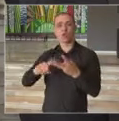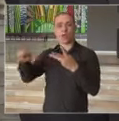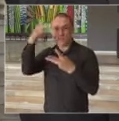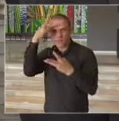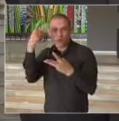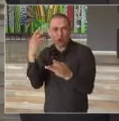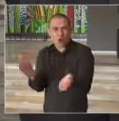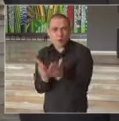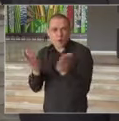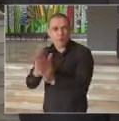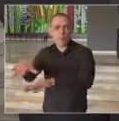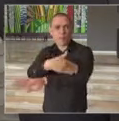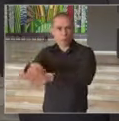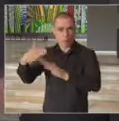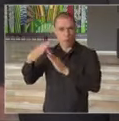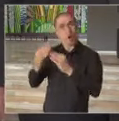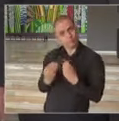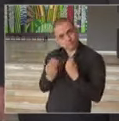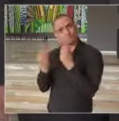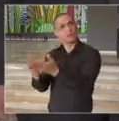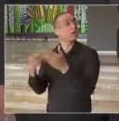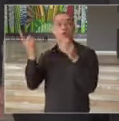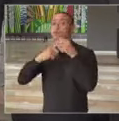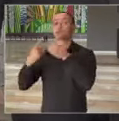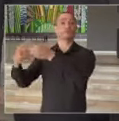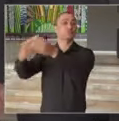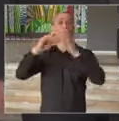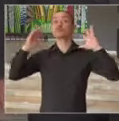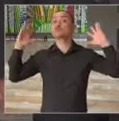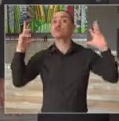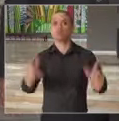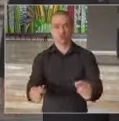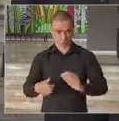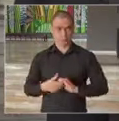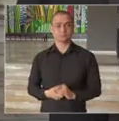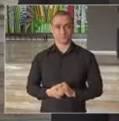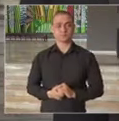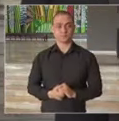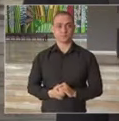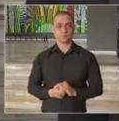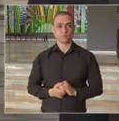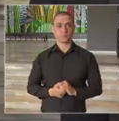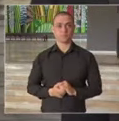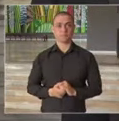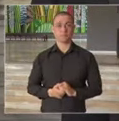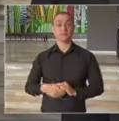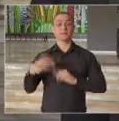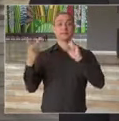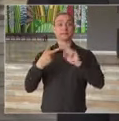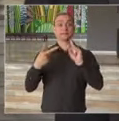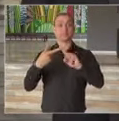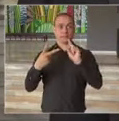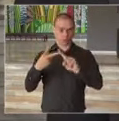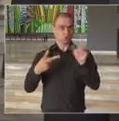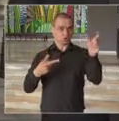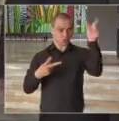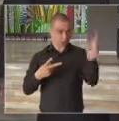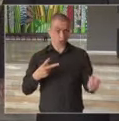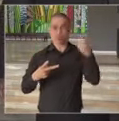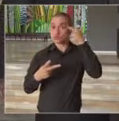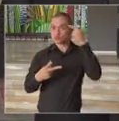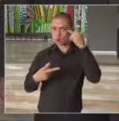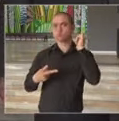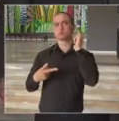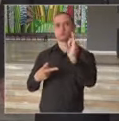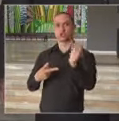pessoas em situação de rua em todos os municípios do Estado. O segundo anúncio, conforme o governador